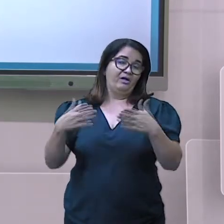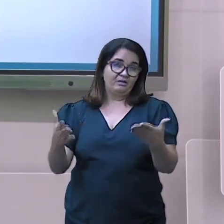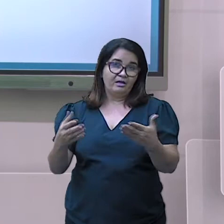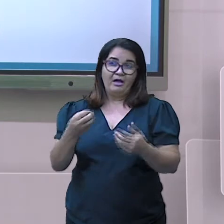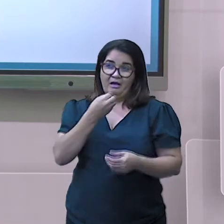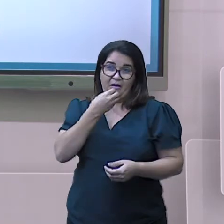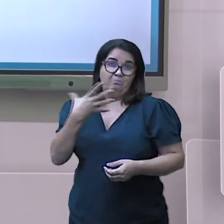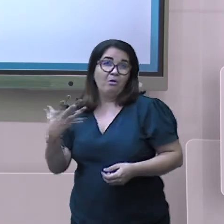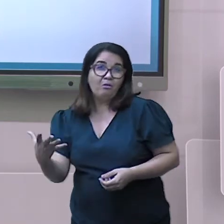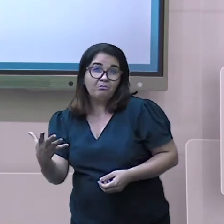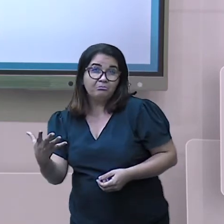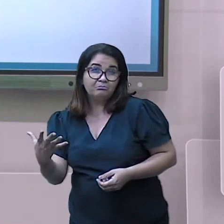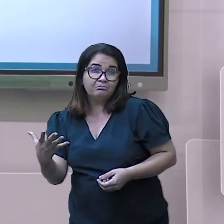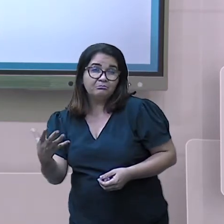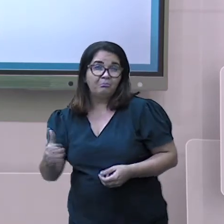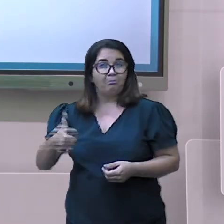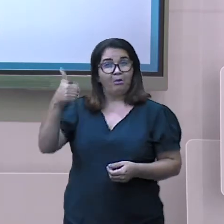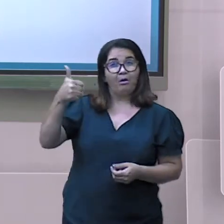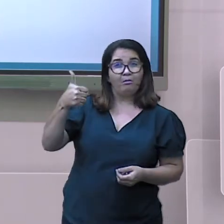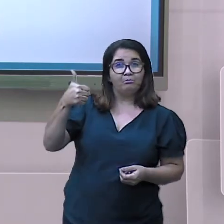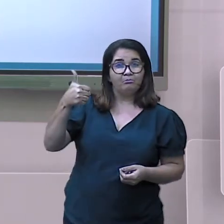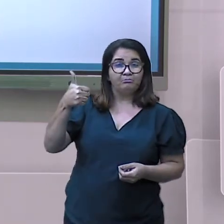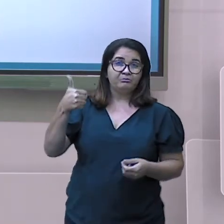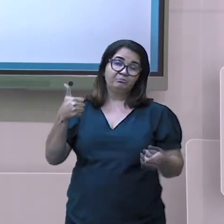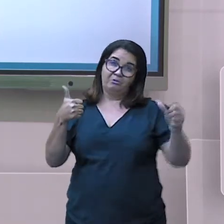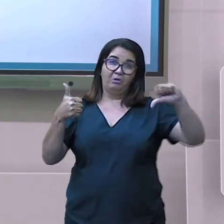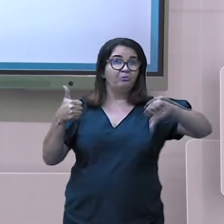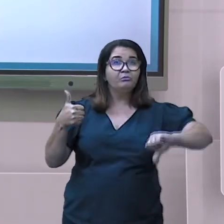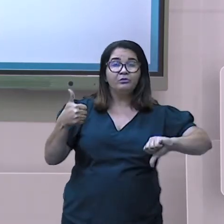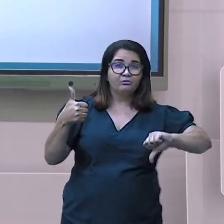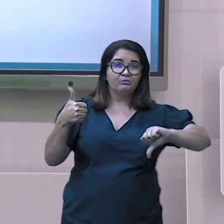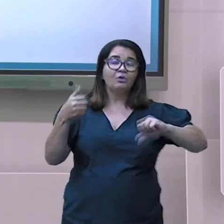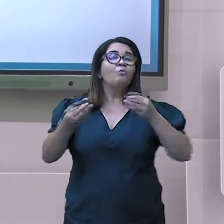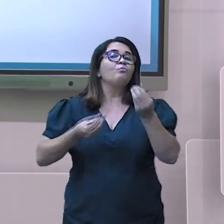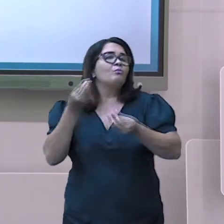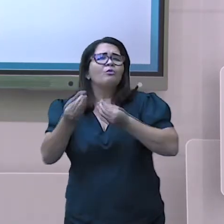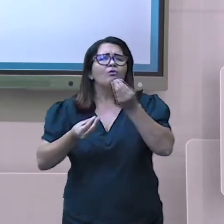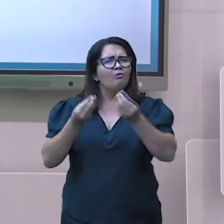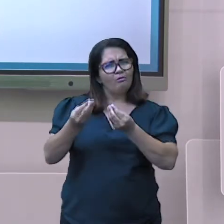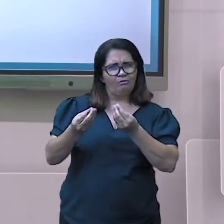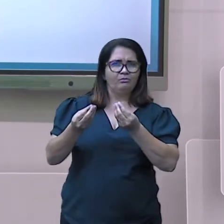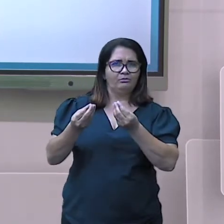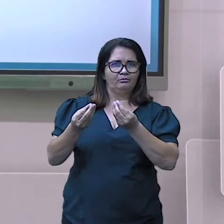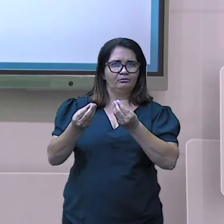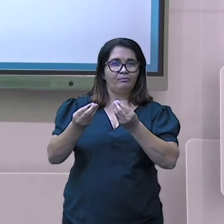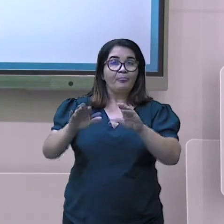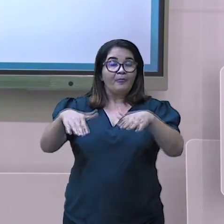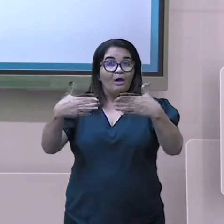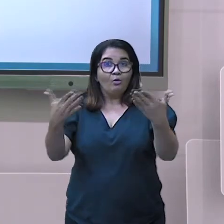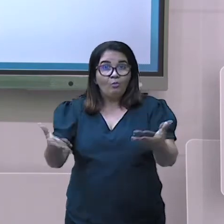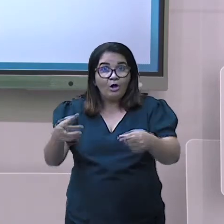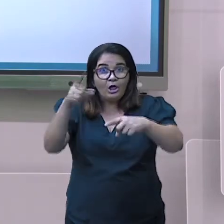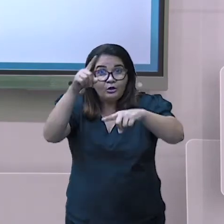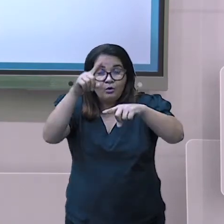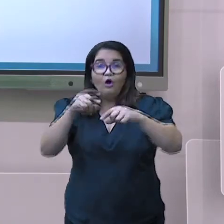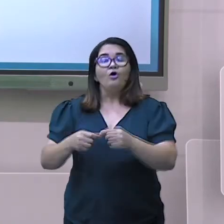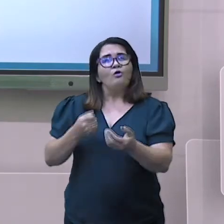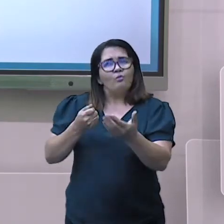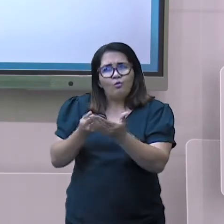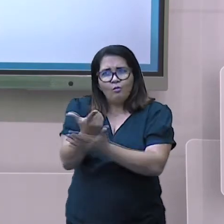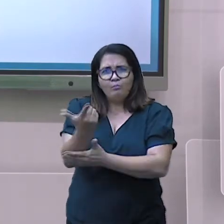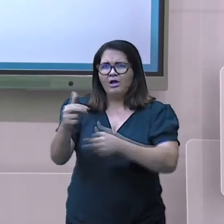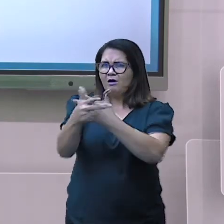pena adquirir? Quando você adquire produtos de uma empresa que fornece sempre